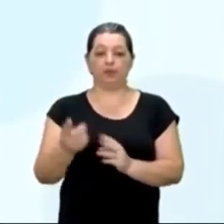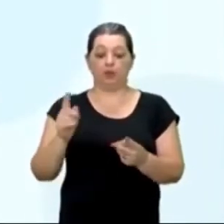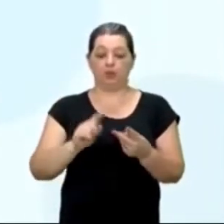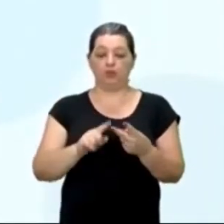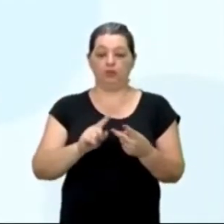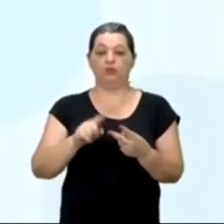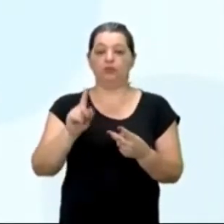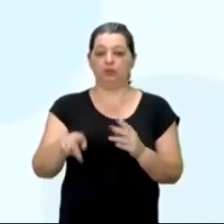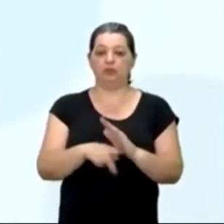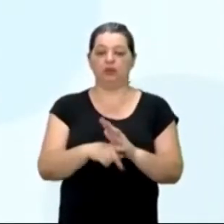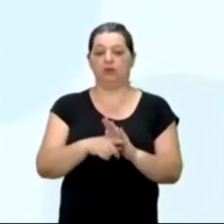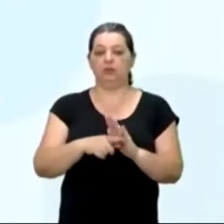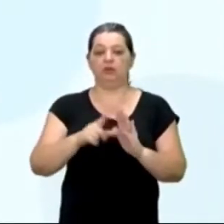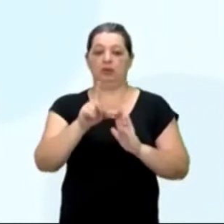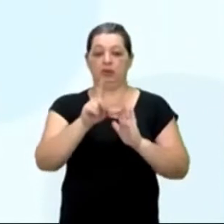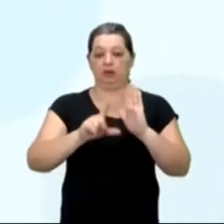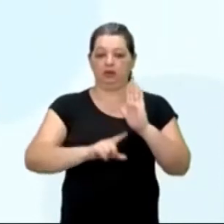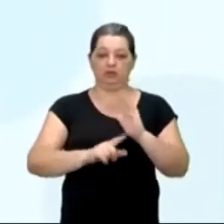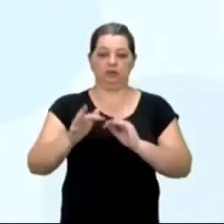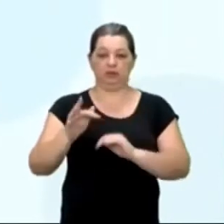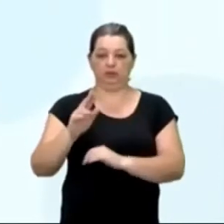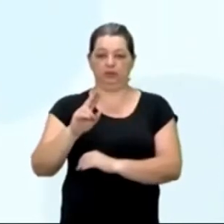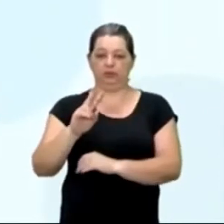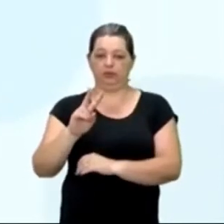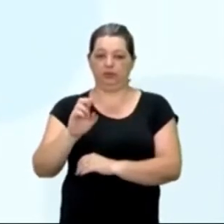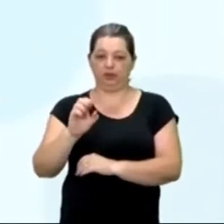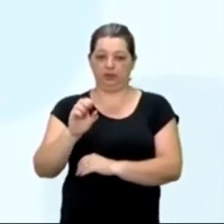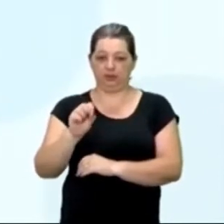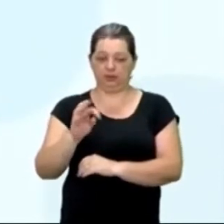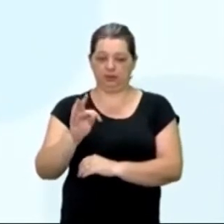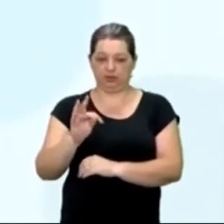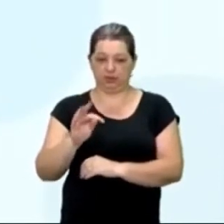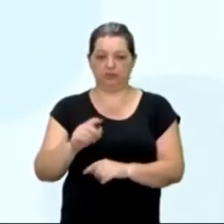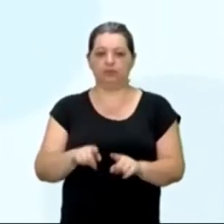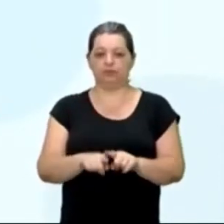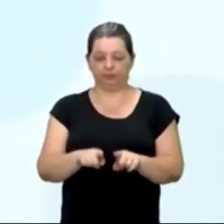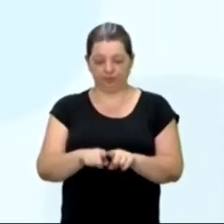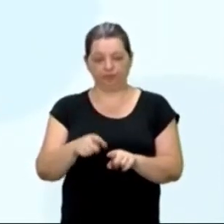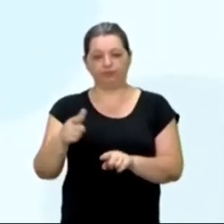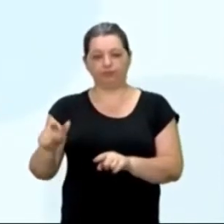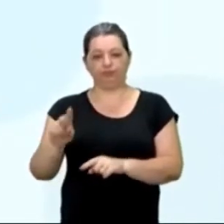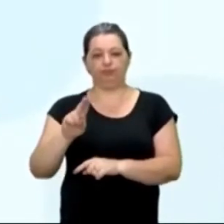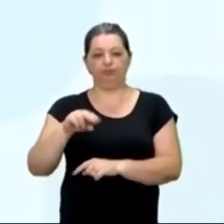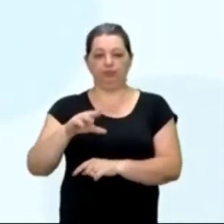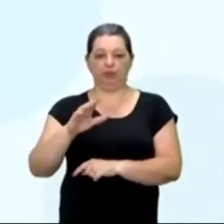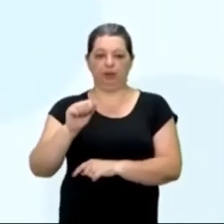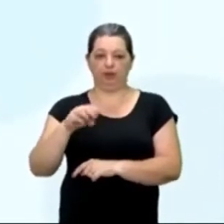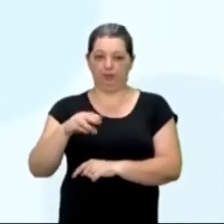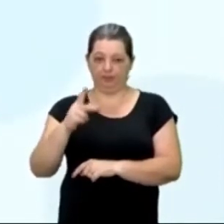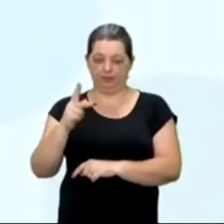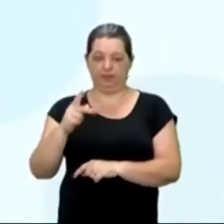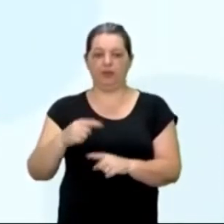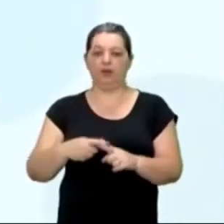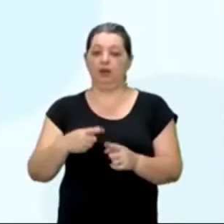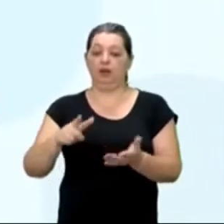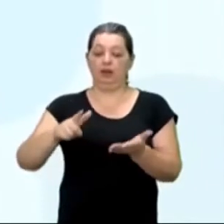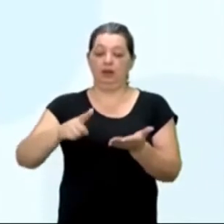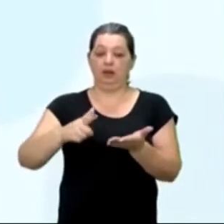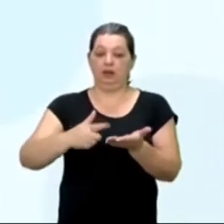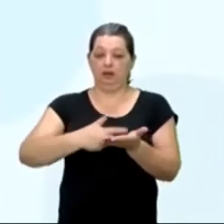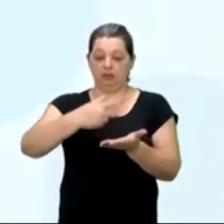da FUVEST. Então, a gente visa a realização da prova da FUVEST e da Unicamp. Essas obras são leitura obrigatória